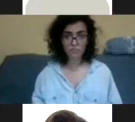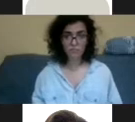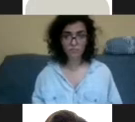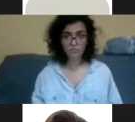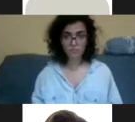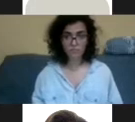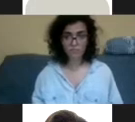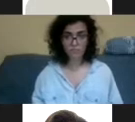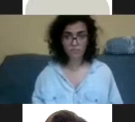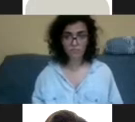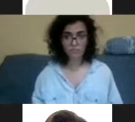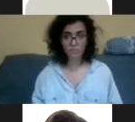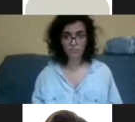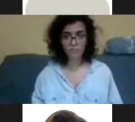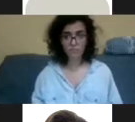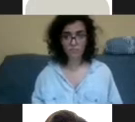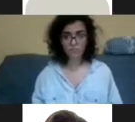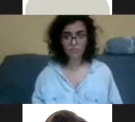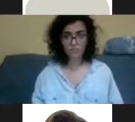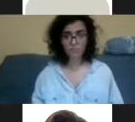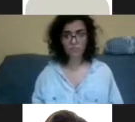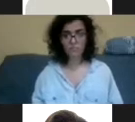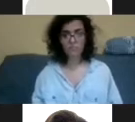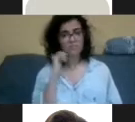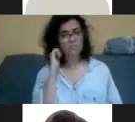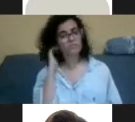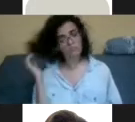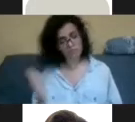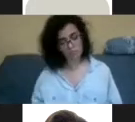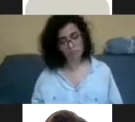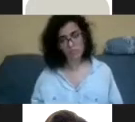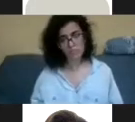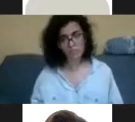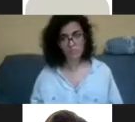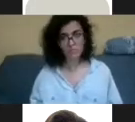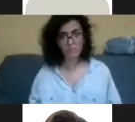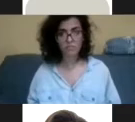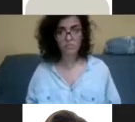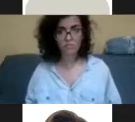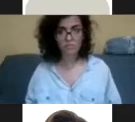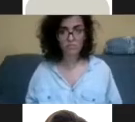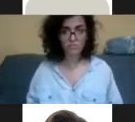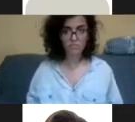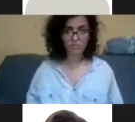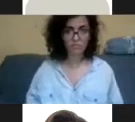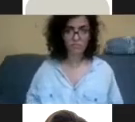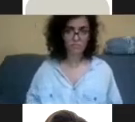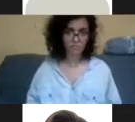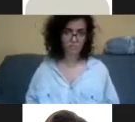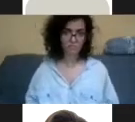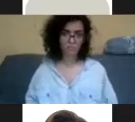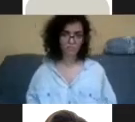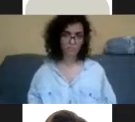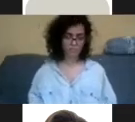você, de novo, desde a pré-escola, né? Desde casa, quando você conversa com o seu filho, você já leva essa